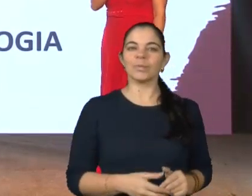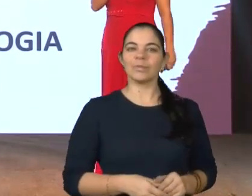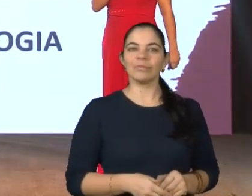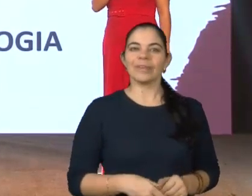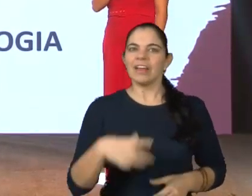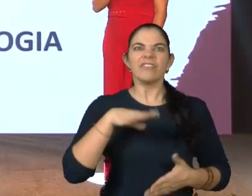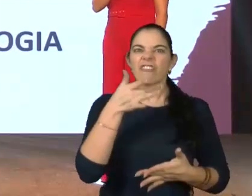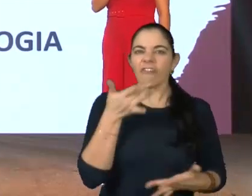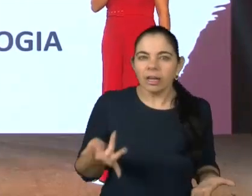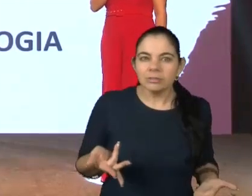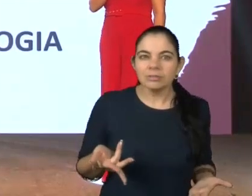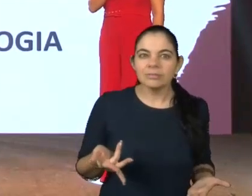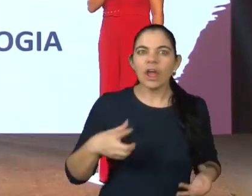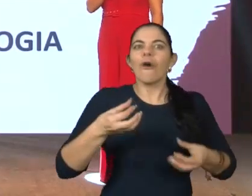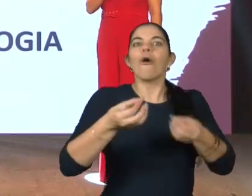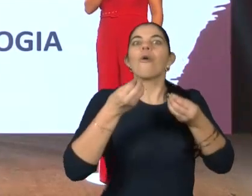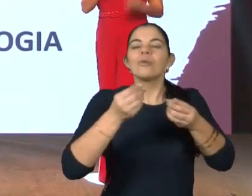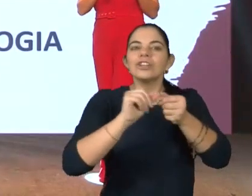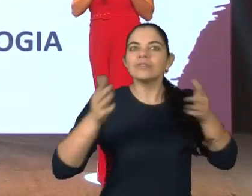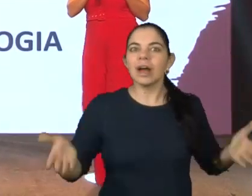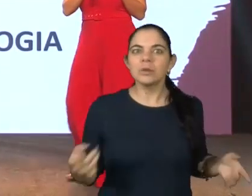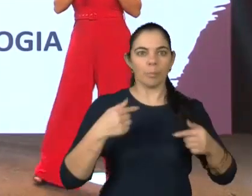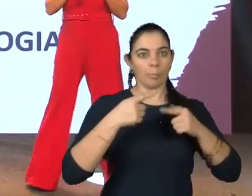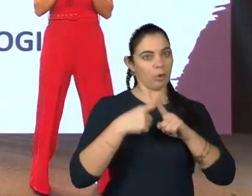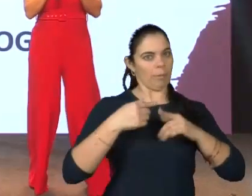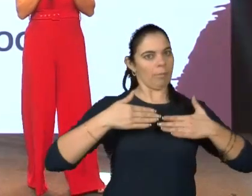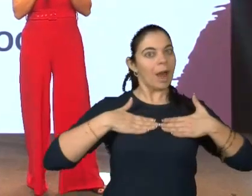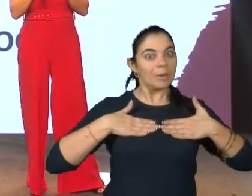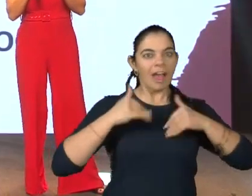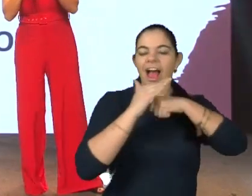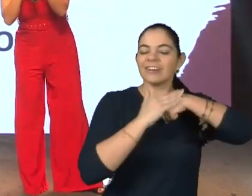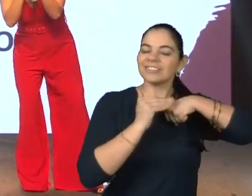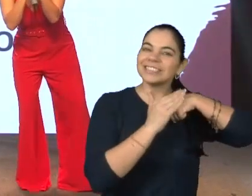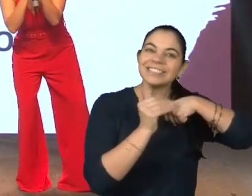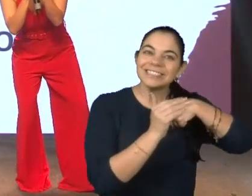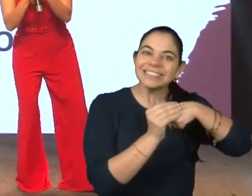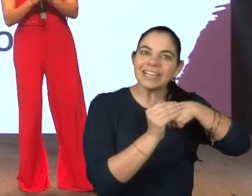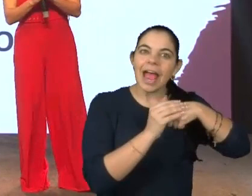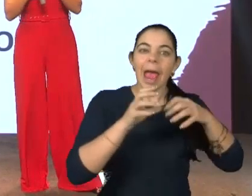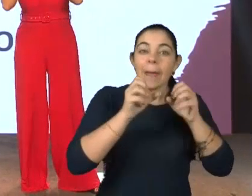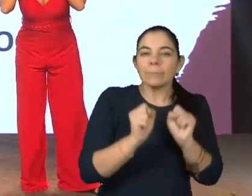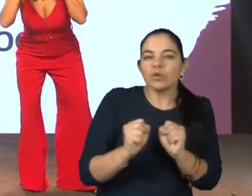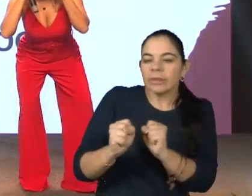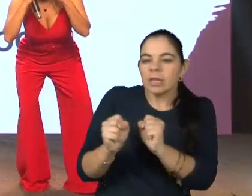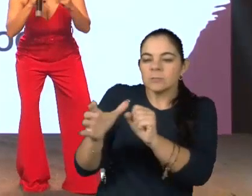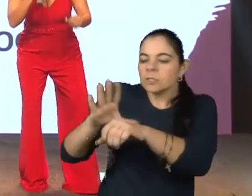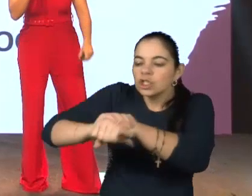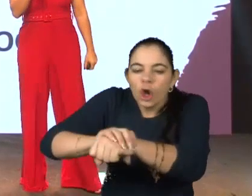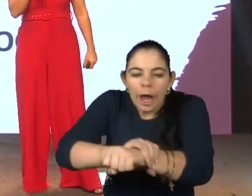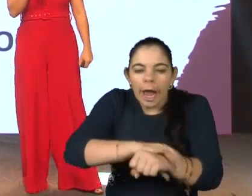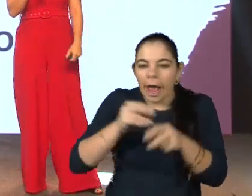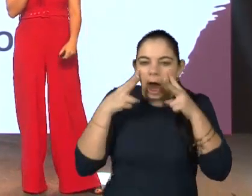Foi fácil? Como é que a gente faz isso? Porque, para mim, a afetividade é poder pegar, é poder